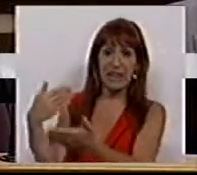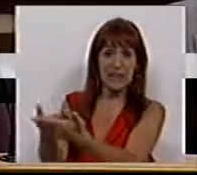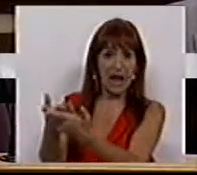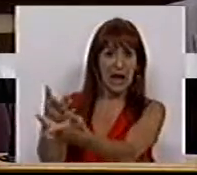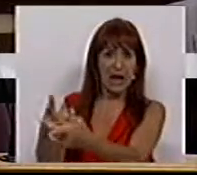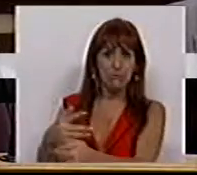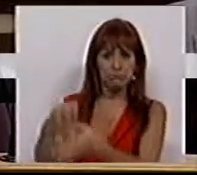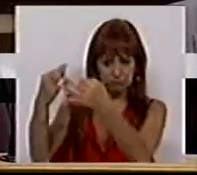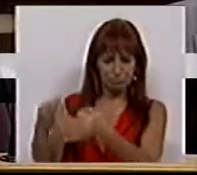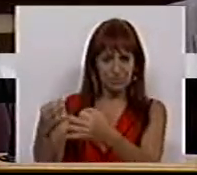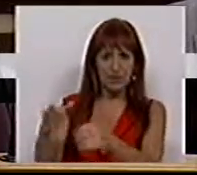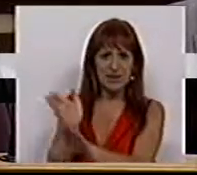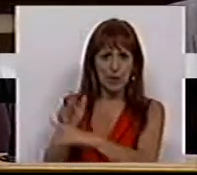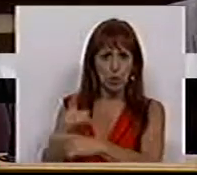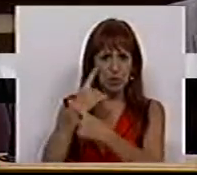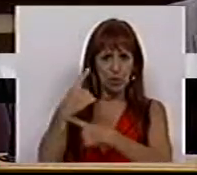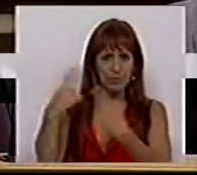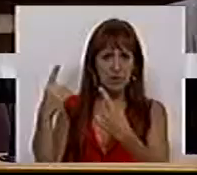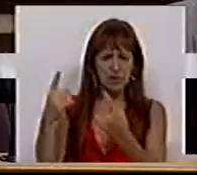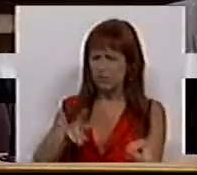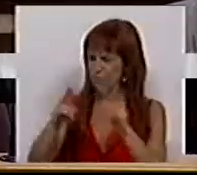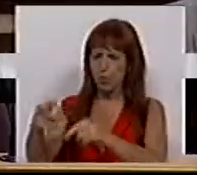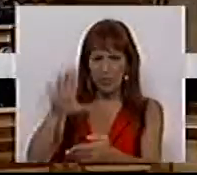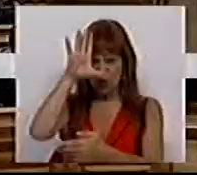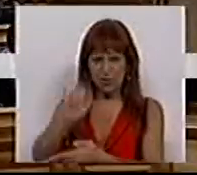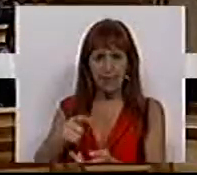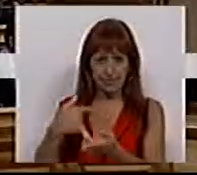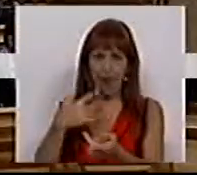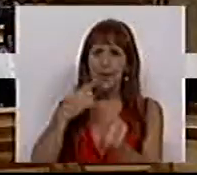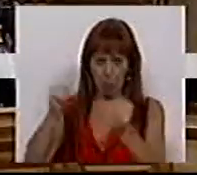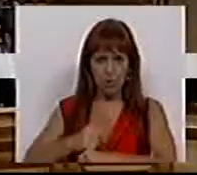passe integralmente para o setor público, passe integralmente para o Estado. Muito obrigado, Sra. Deputada.